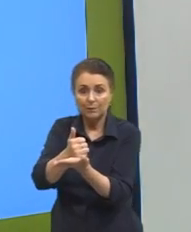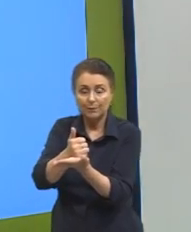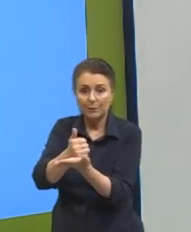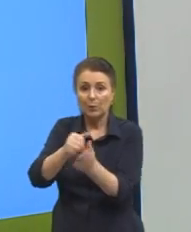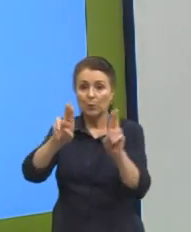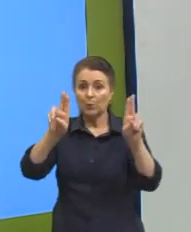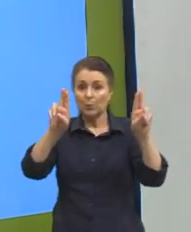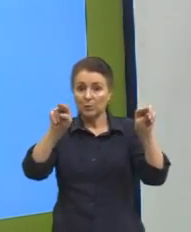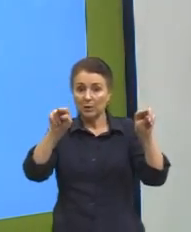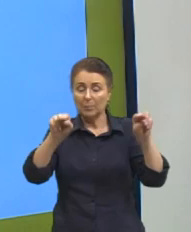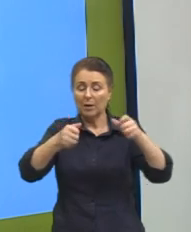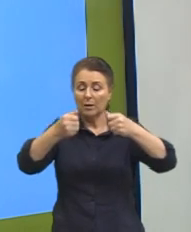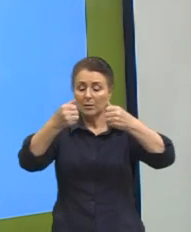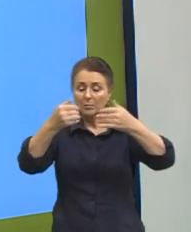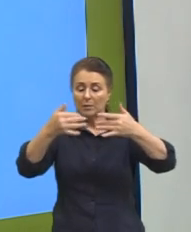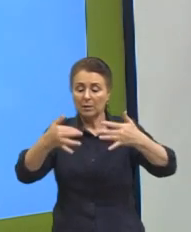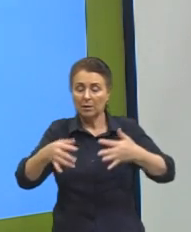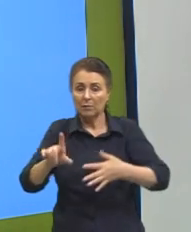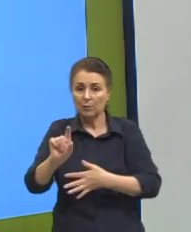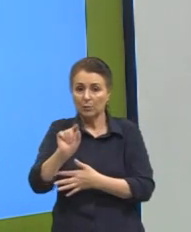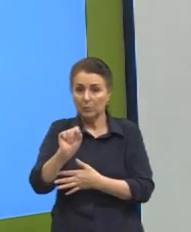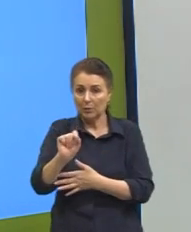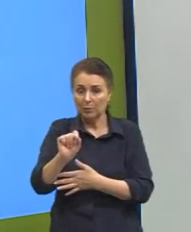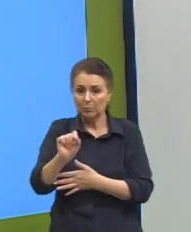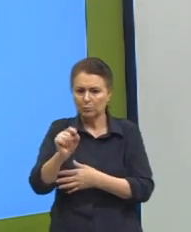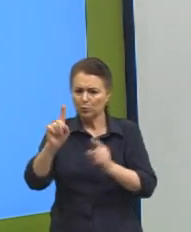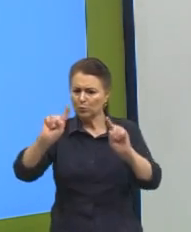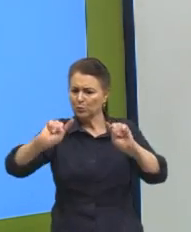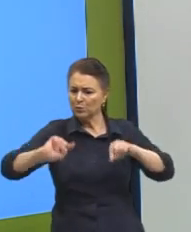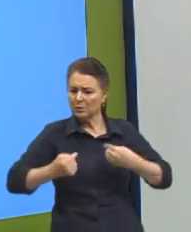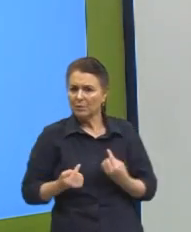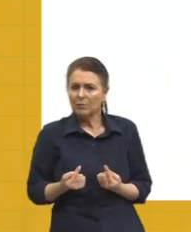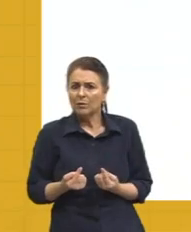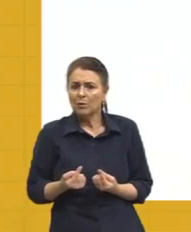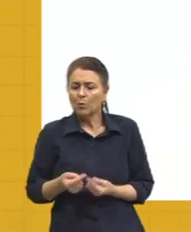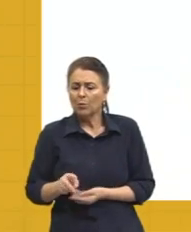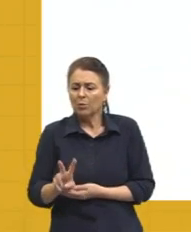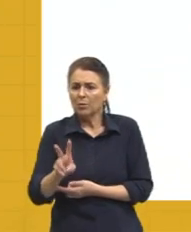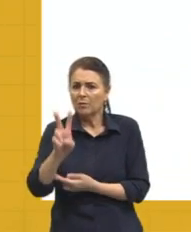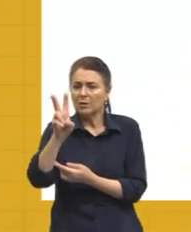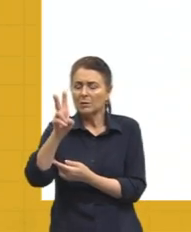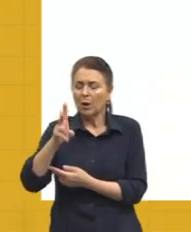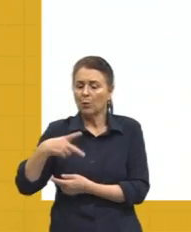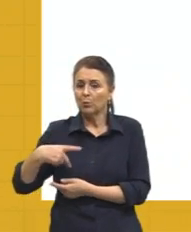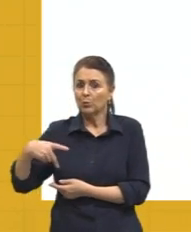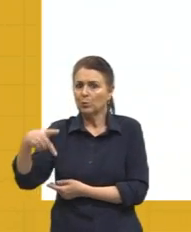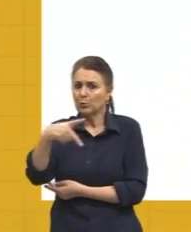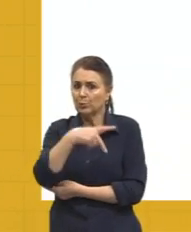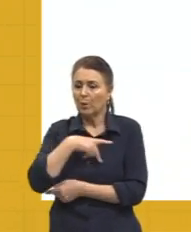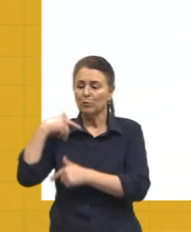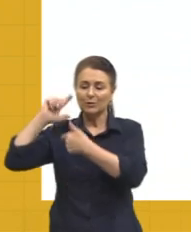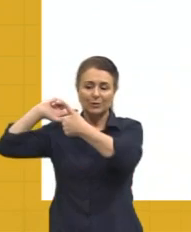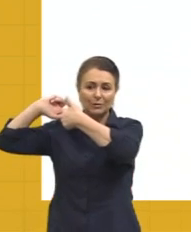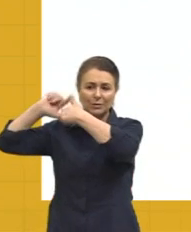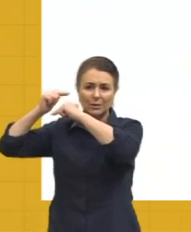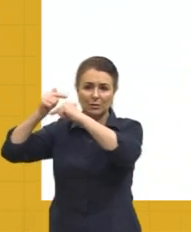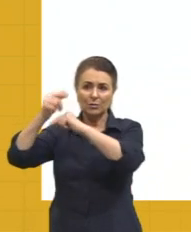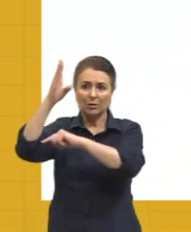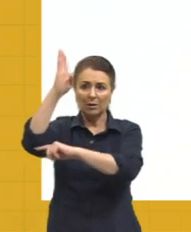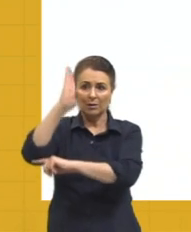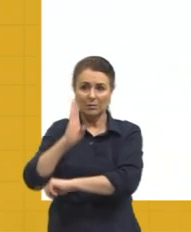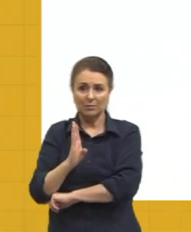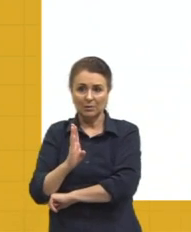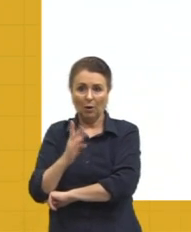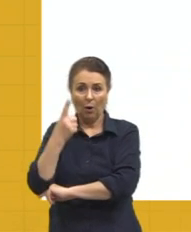redação falava sobre os desafios da valorização dos povos tradicionais no Brasil. Apareceu aqui